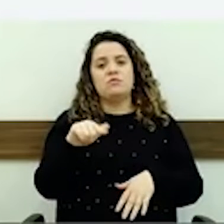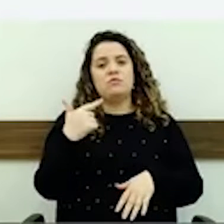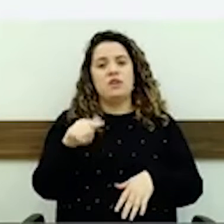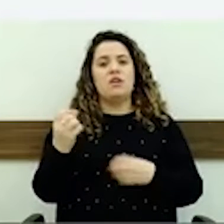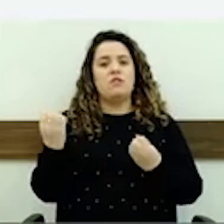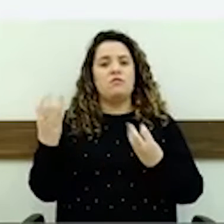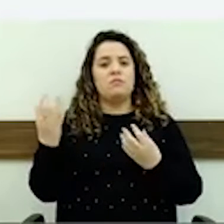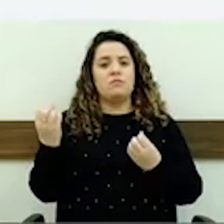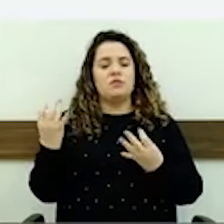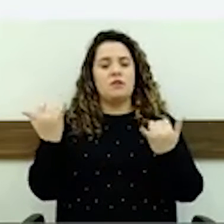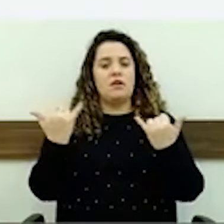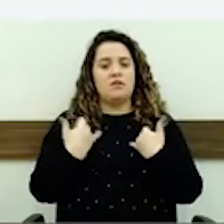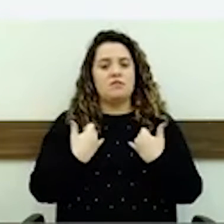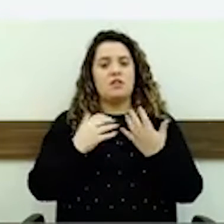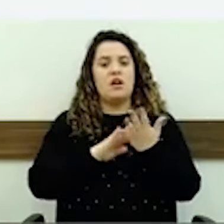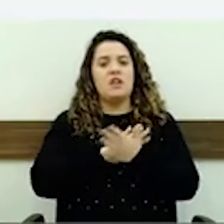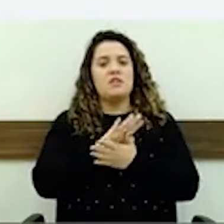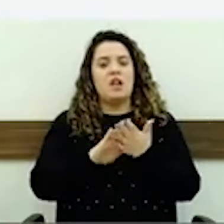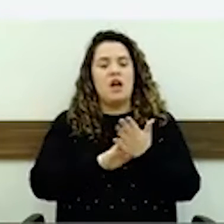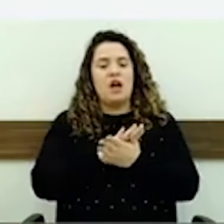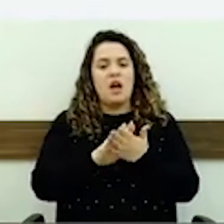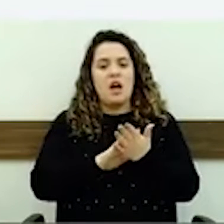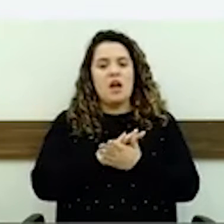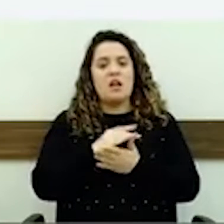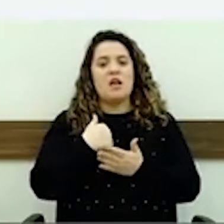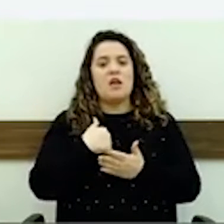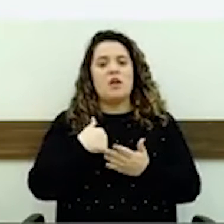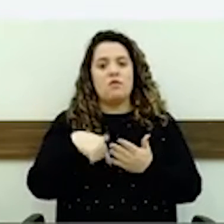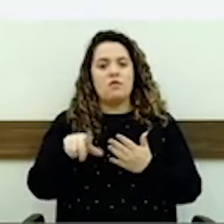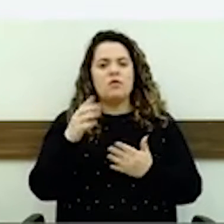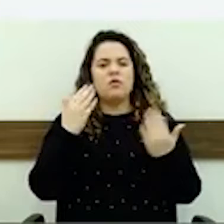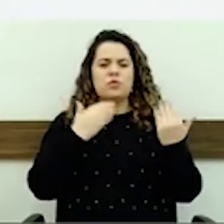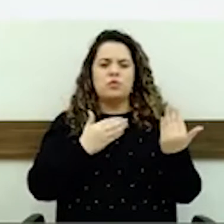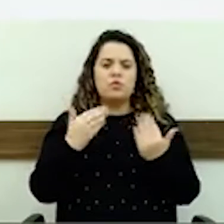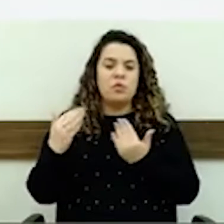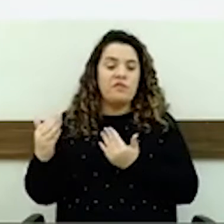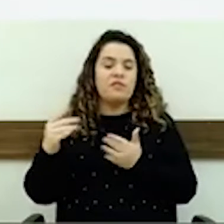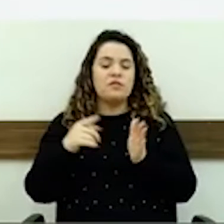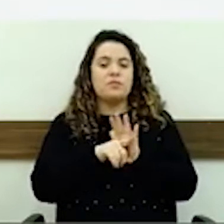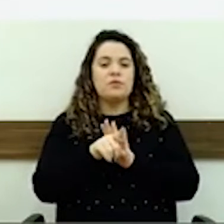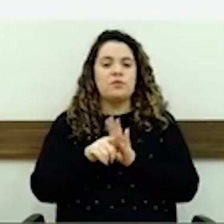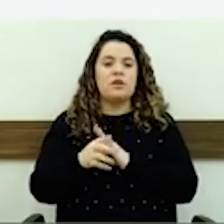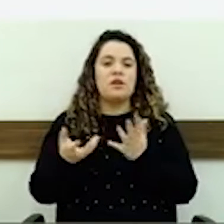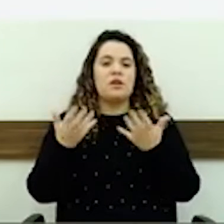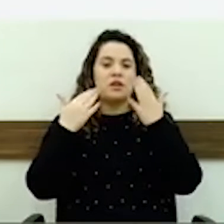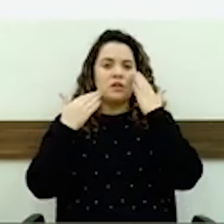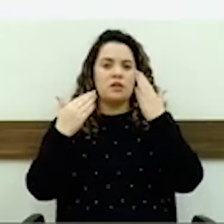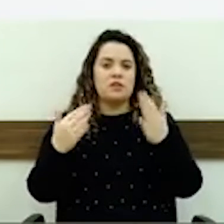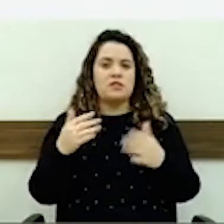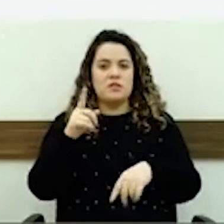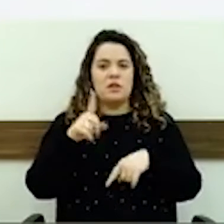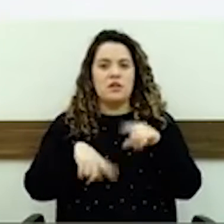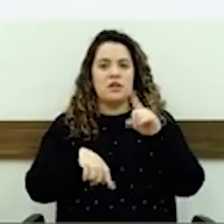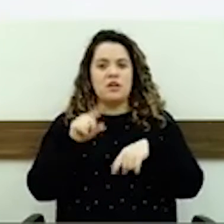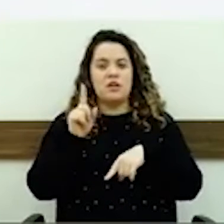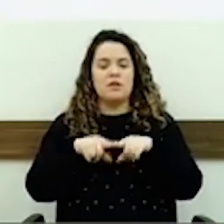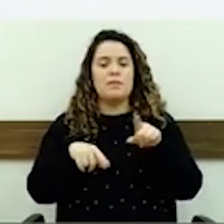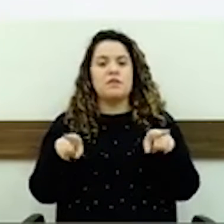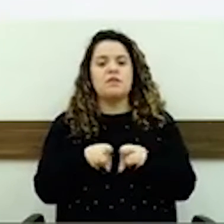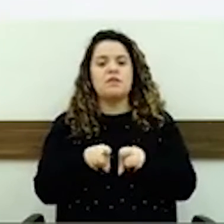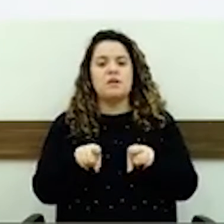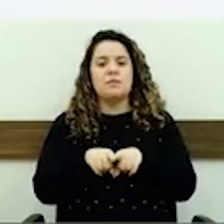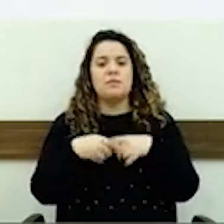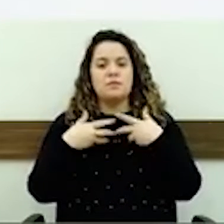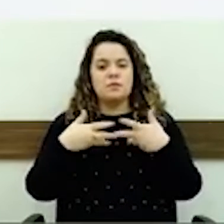para a população, e eu estive ali sanando algumas dúvidas com o Marcos, e eu quero agradecer ele e a toda a equipe que sempre me receberam muito bem.